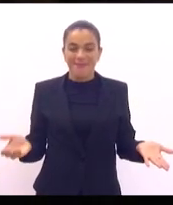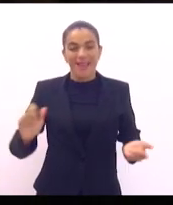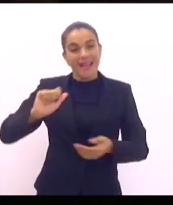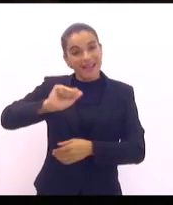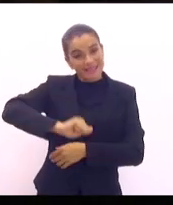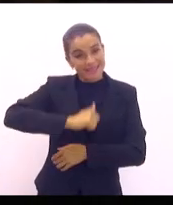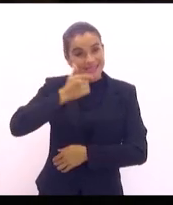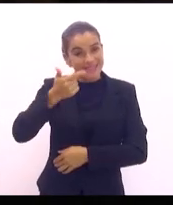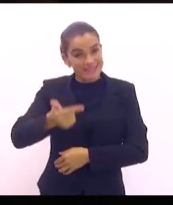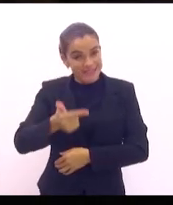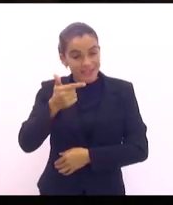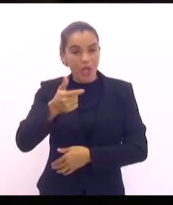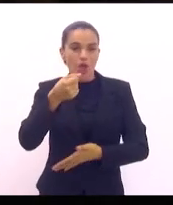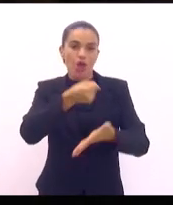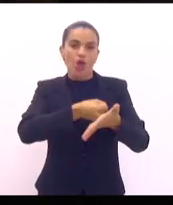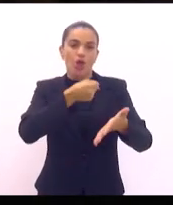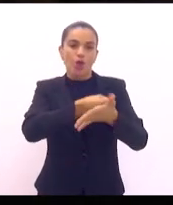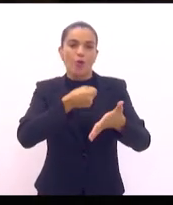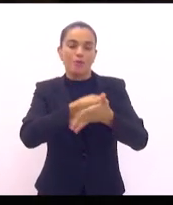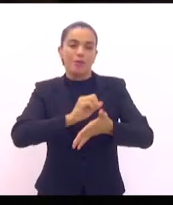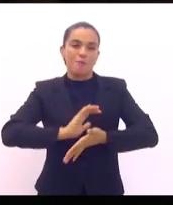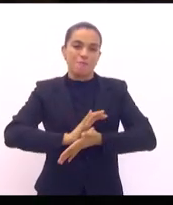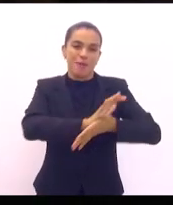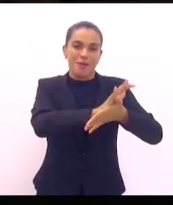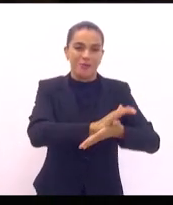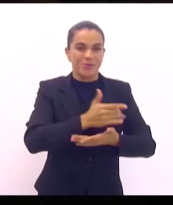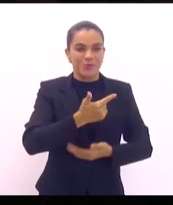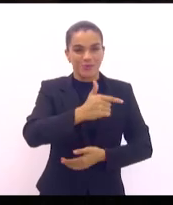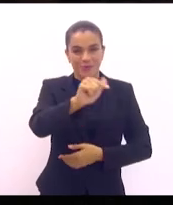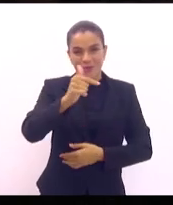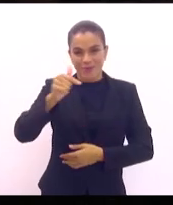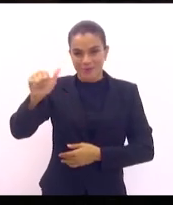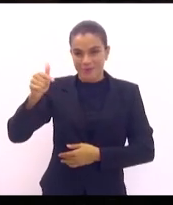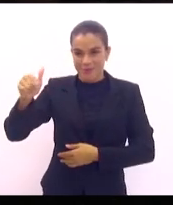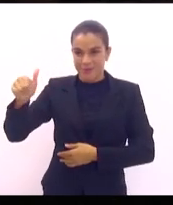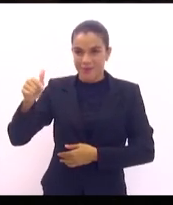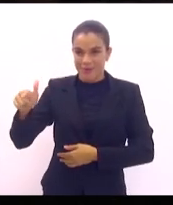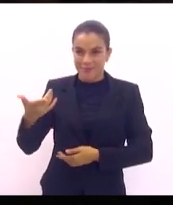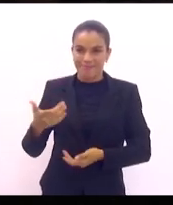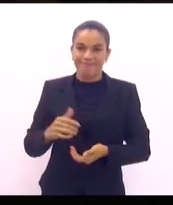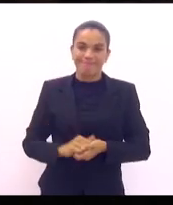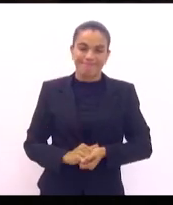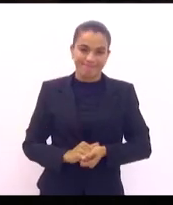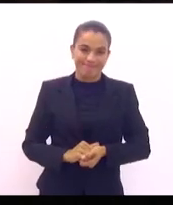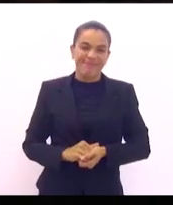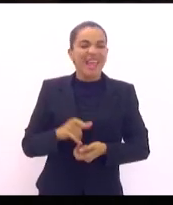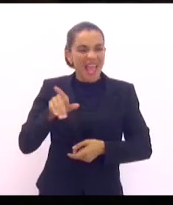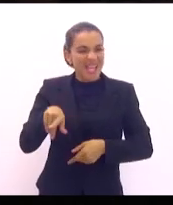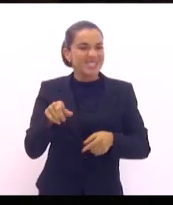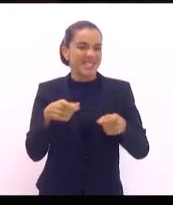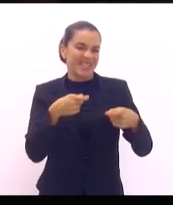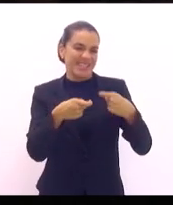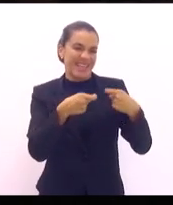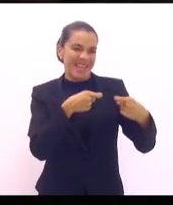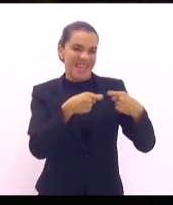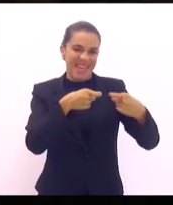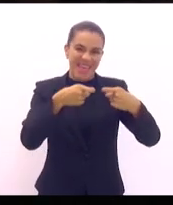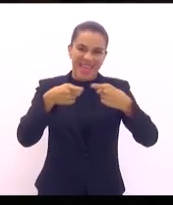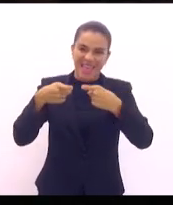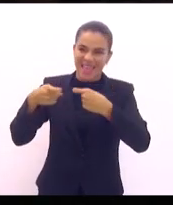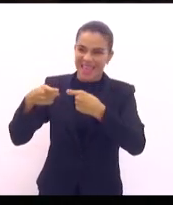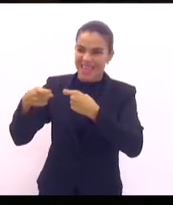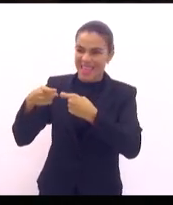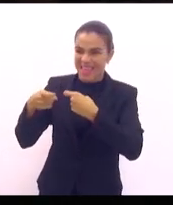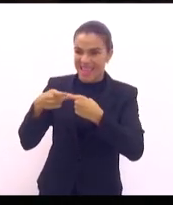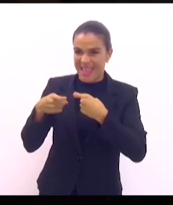você combater o preconceito dos outros. E um pouco dessas guerras, que eu não vou também ser tolo de